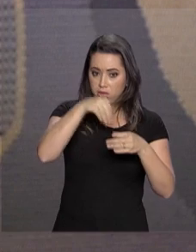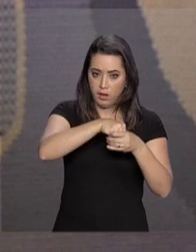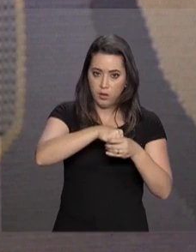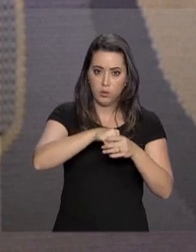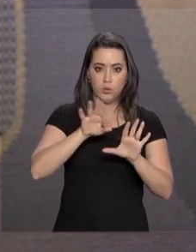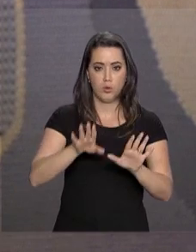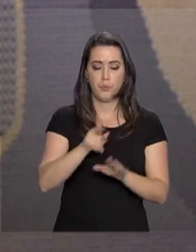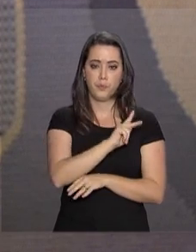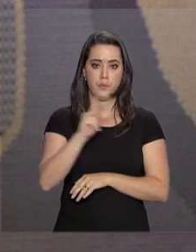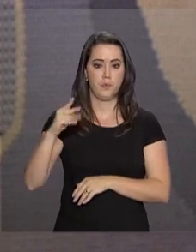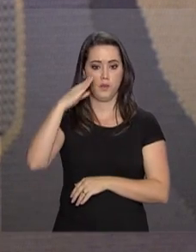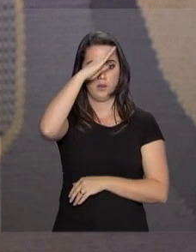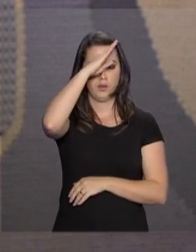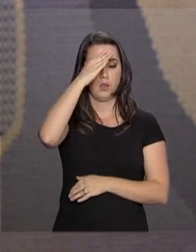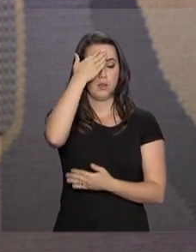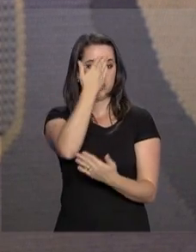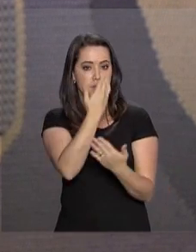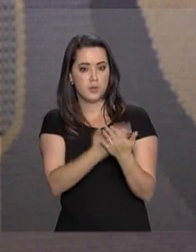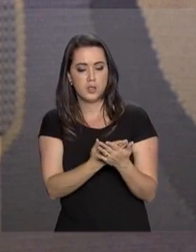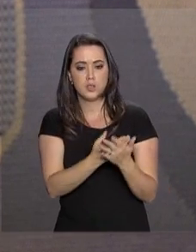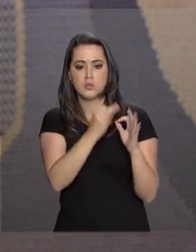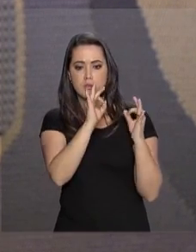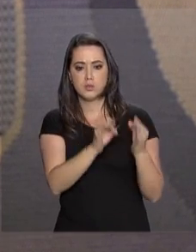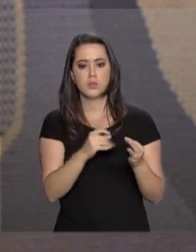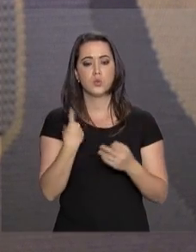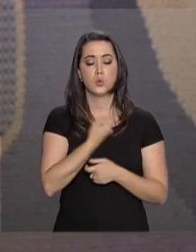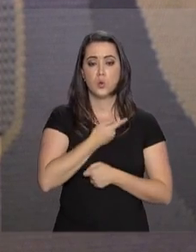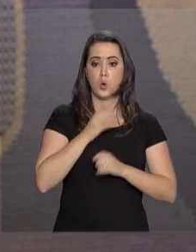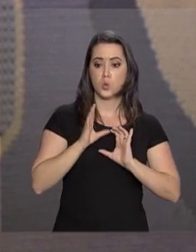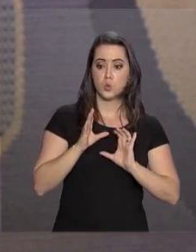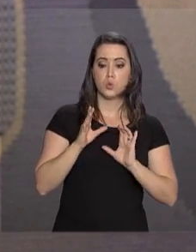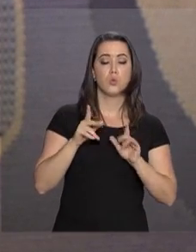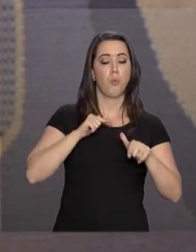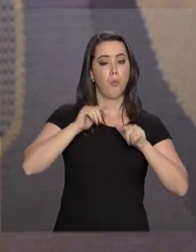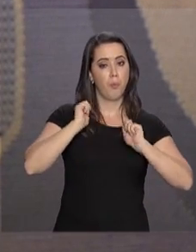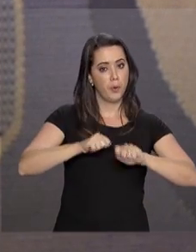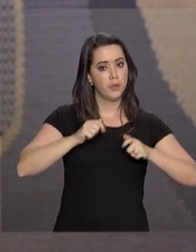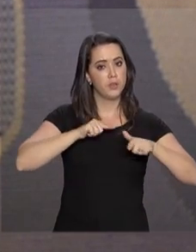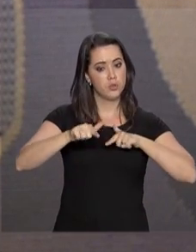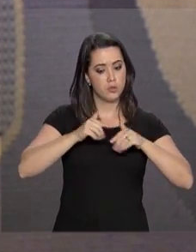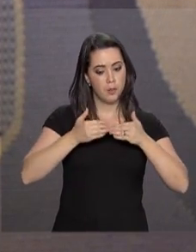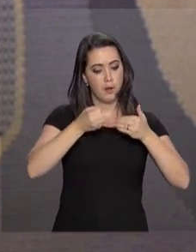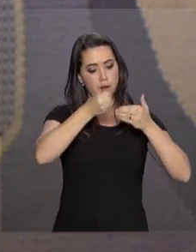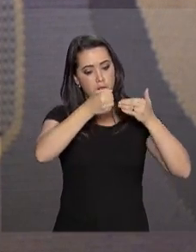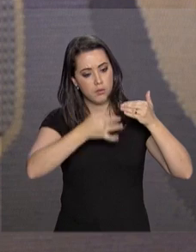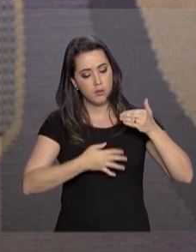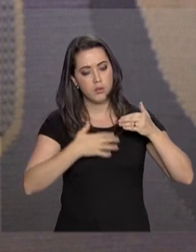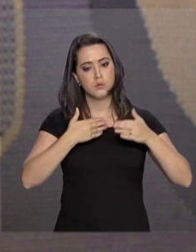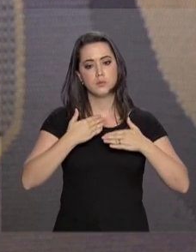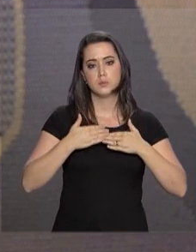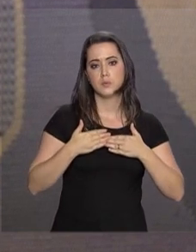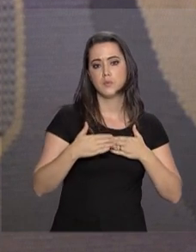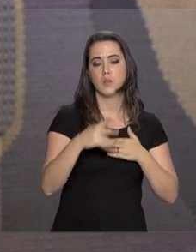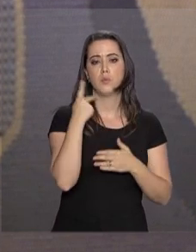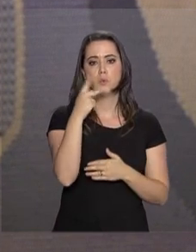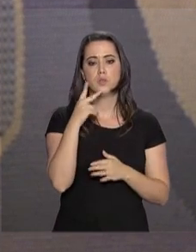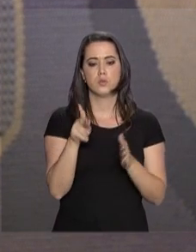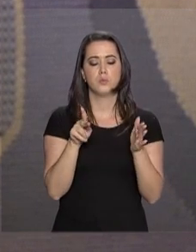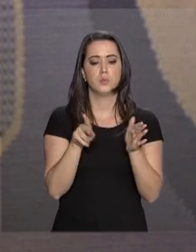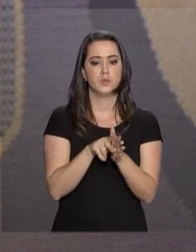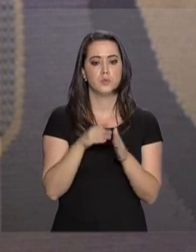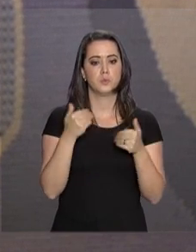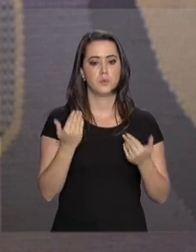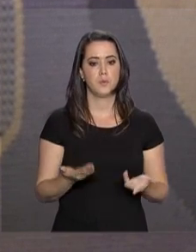o presidente Bolsonaro confia plenamente na capacidade dessa casa e dessa carreira de implementar a sua política.